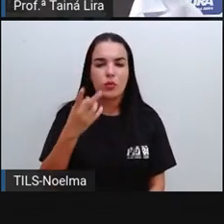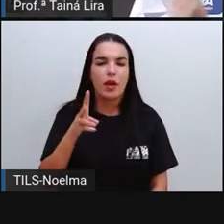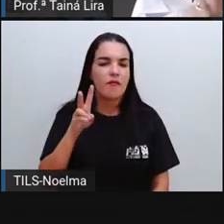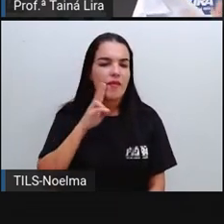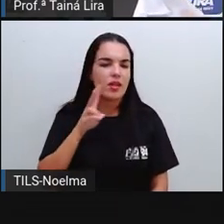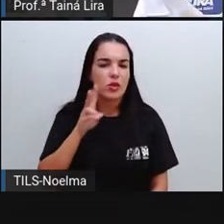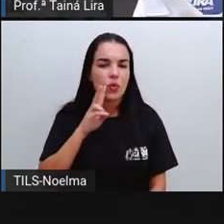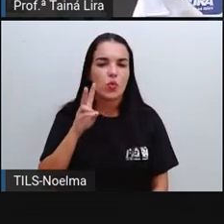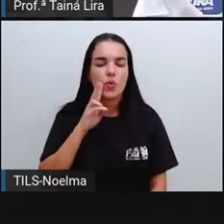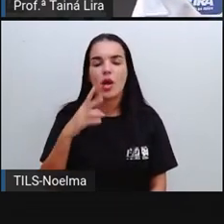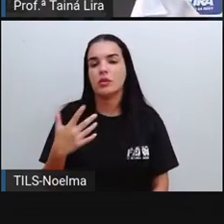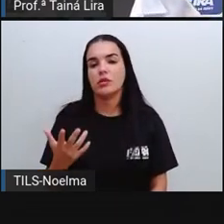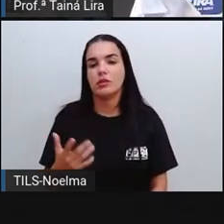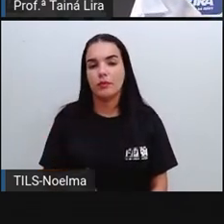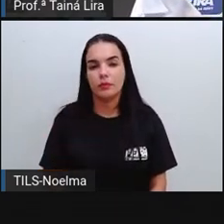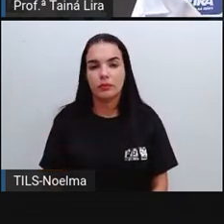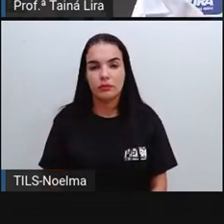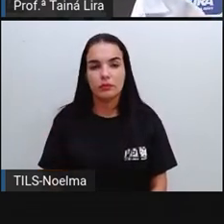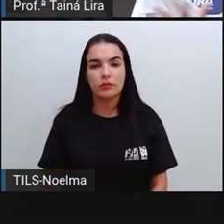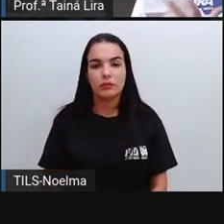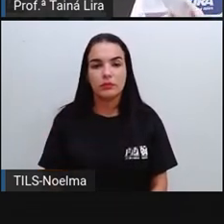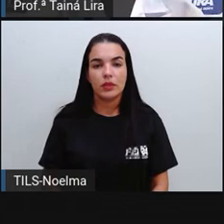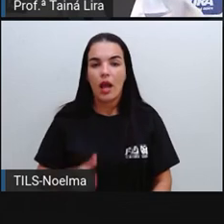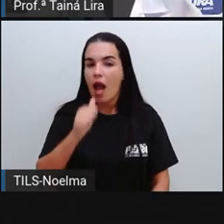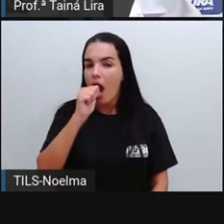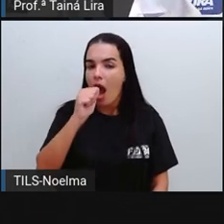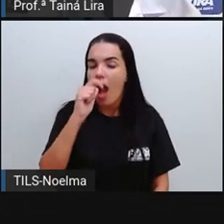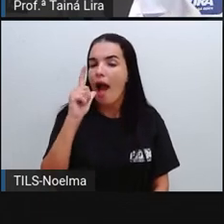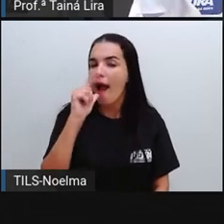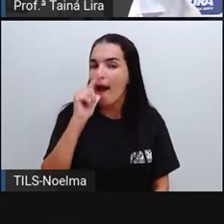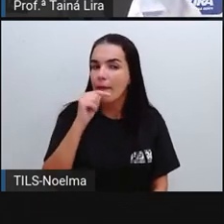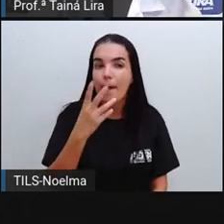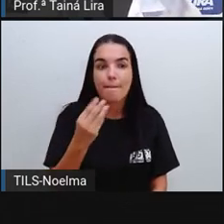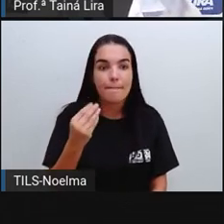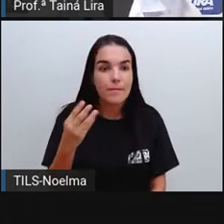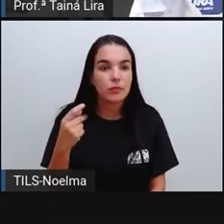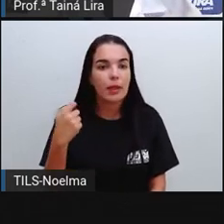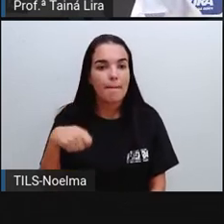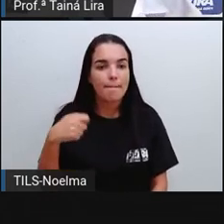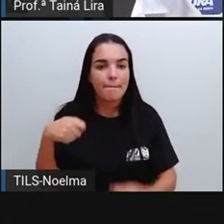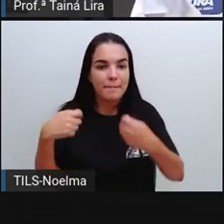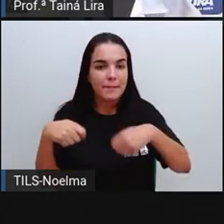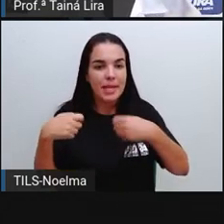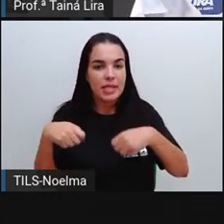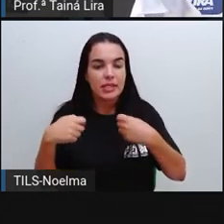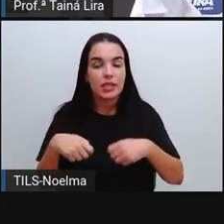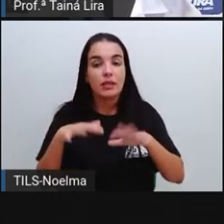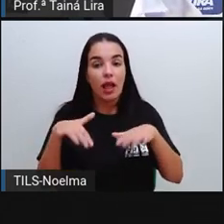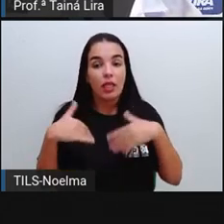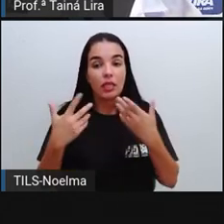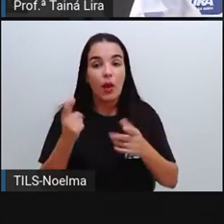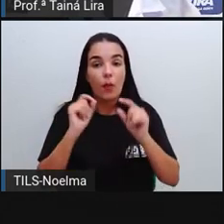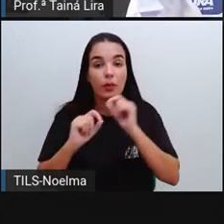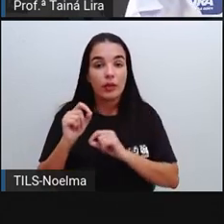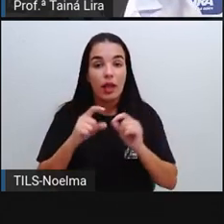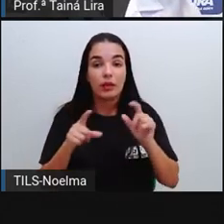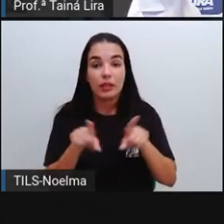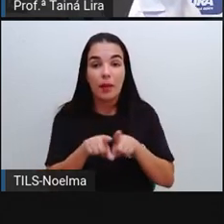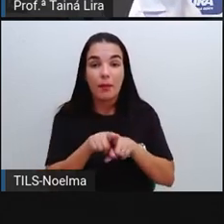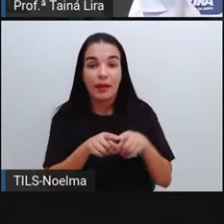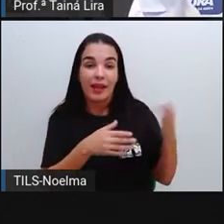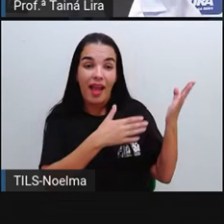né? Em verduras, beber bastante água. E essa matéria fala, né? Que